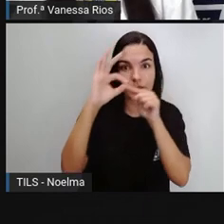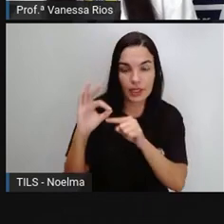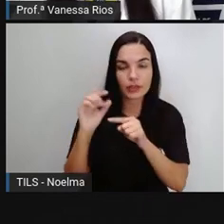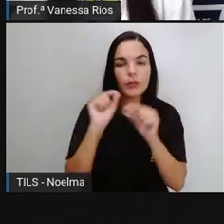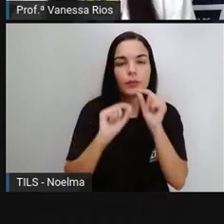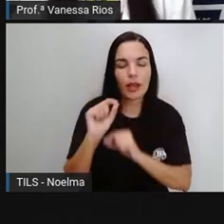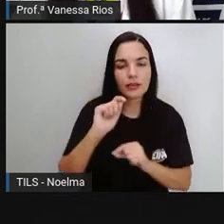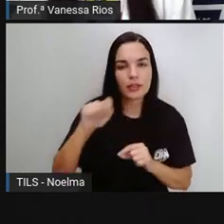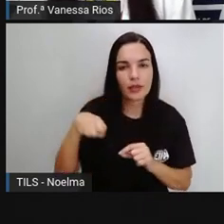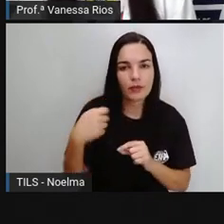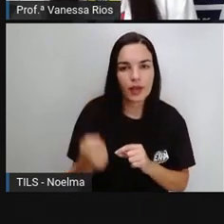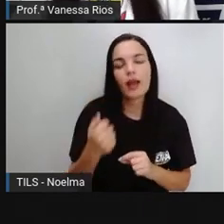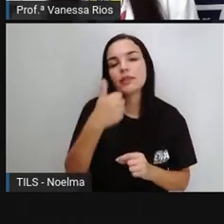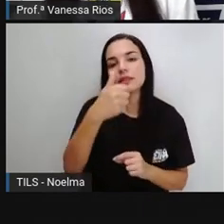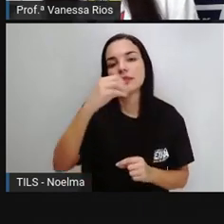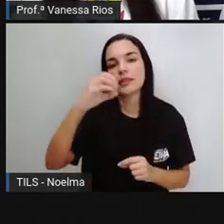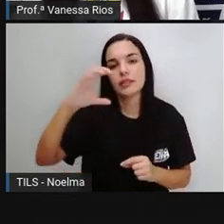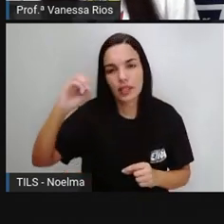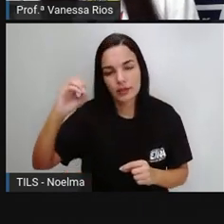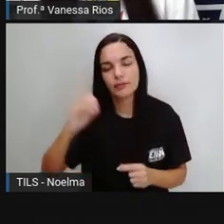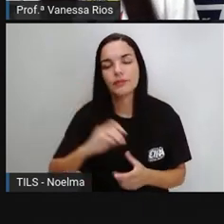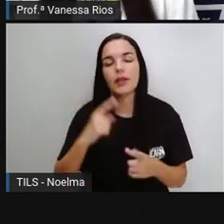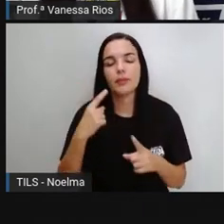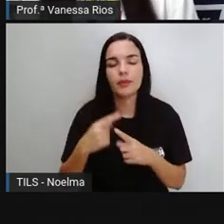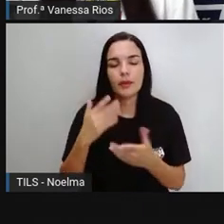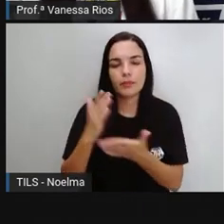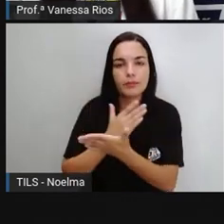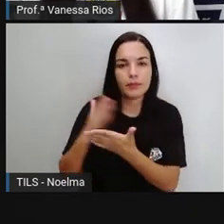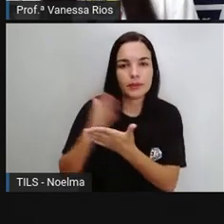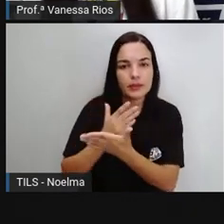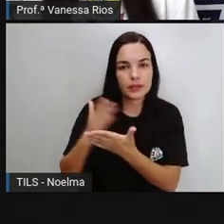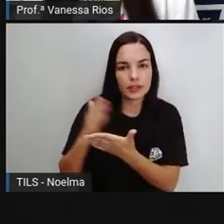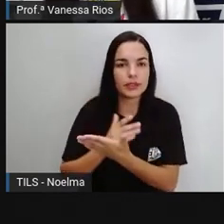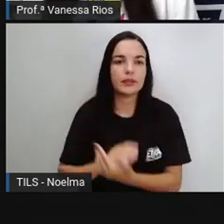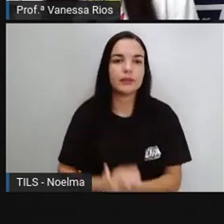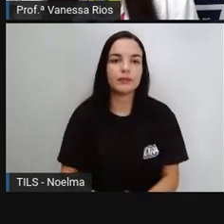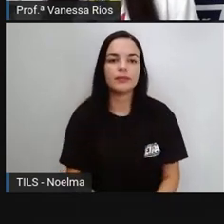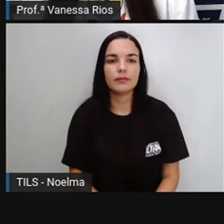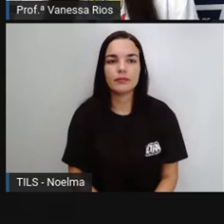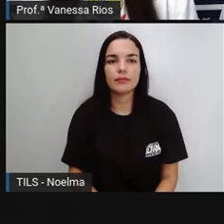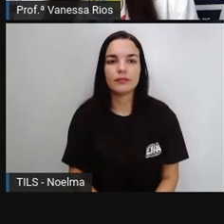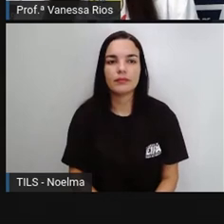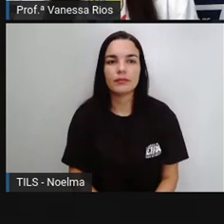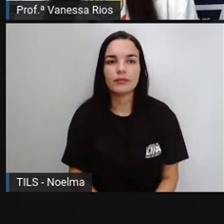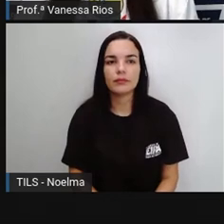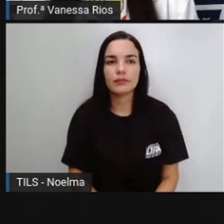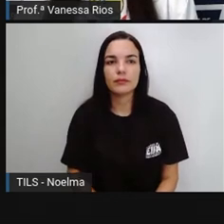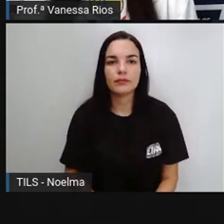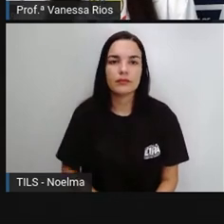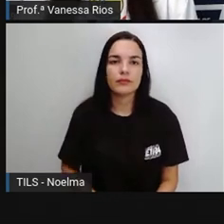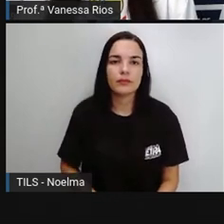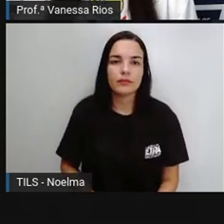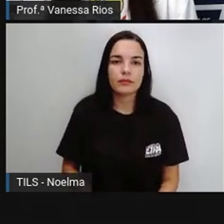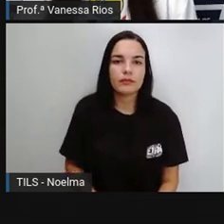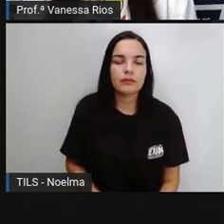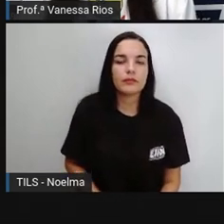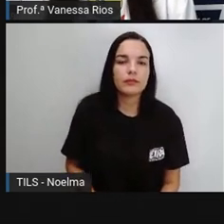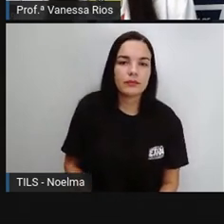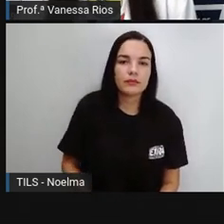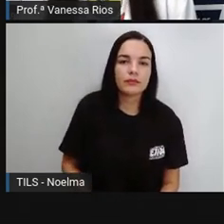100. Entenderam? Porque a gente está falando em porcentagem. Então, 29, na verdade, 29